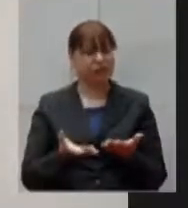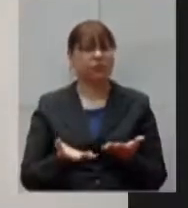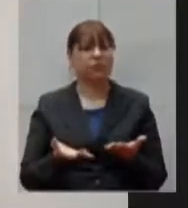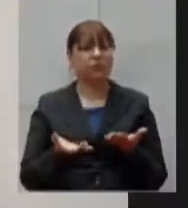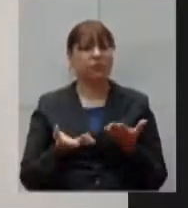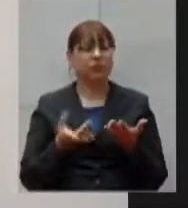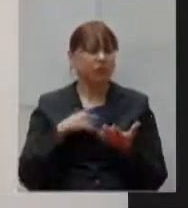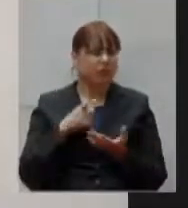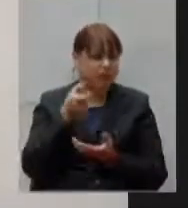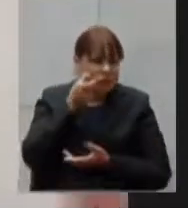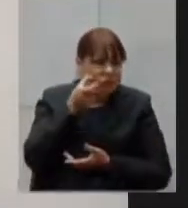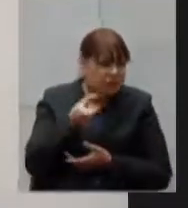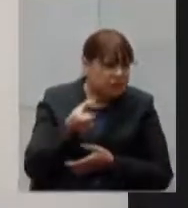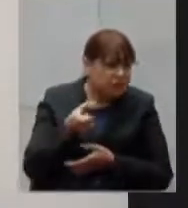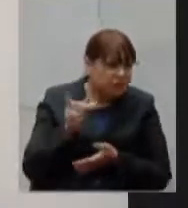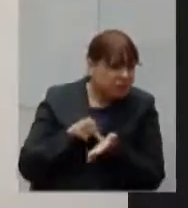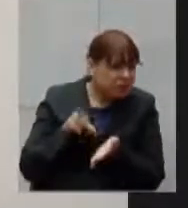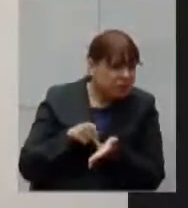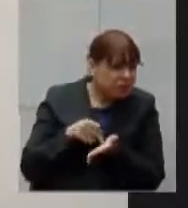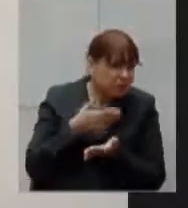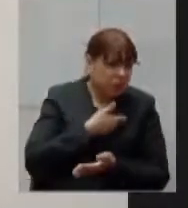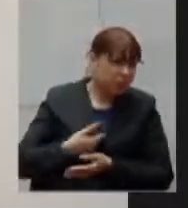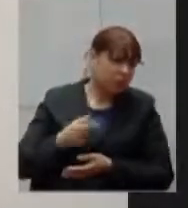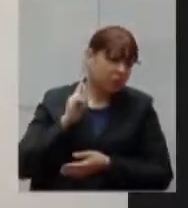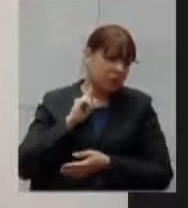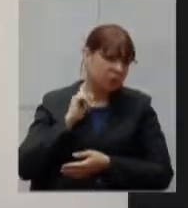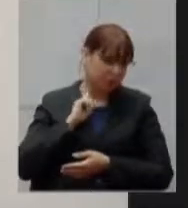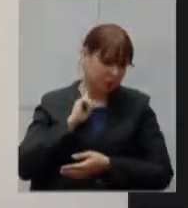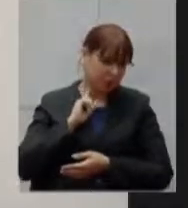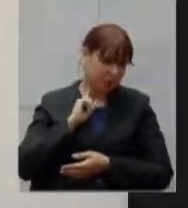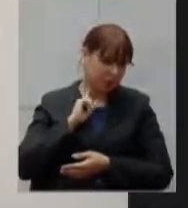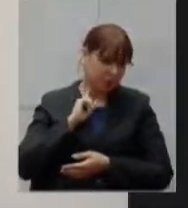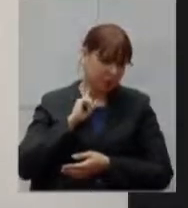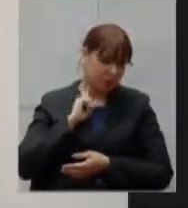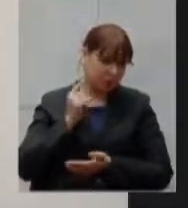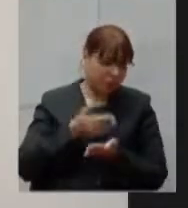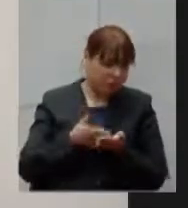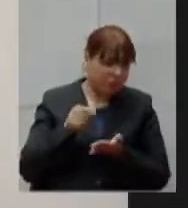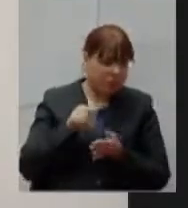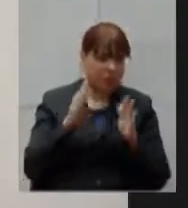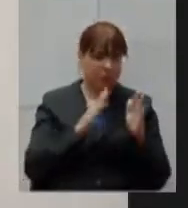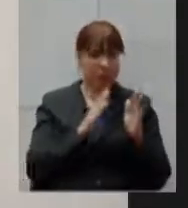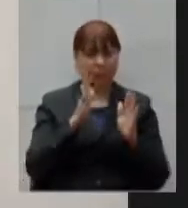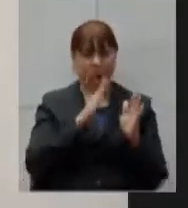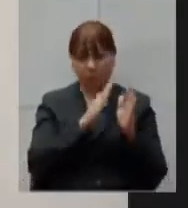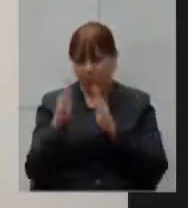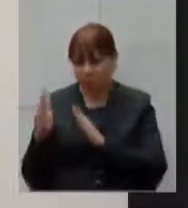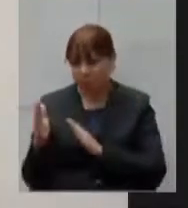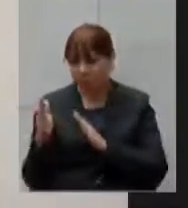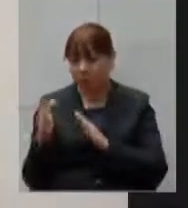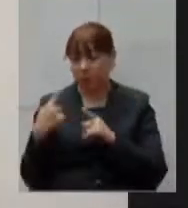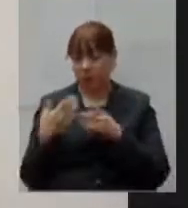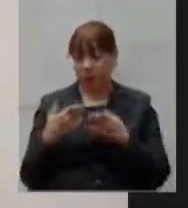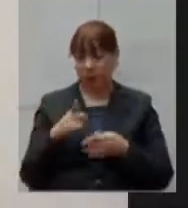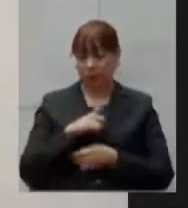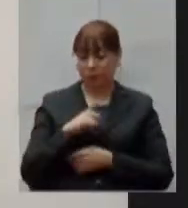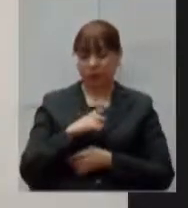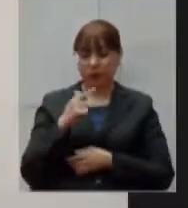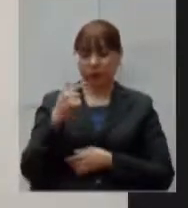interesse do governo de Minas colocar esse processo para andar e se hoje tem sete